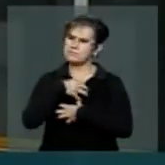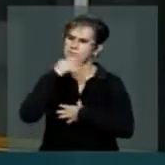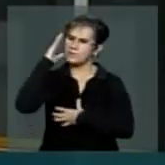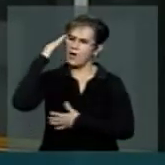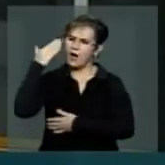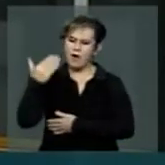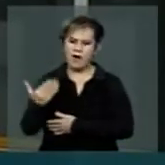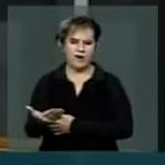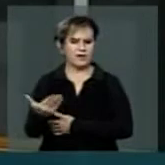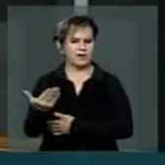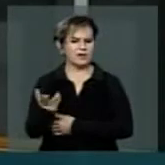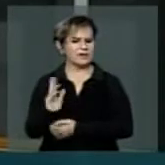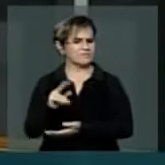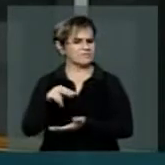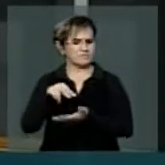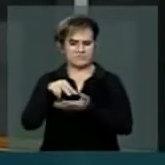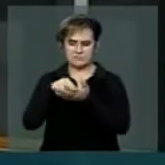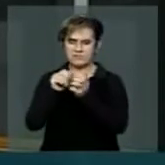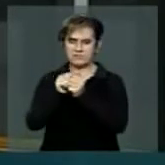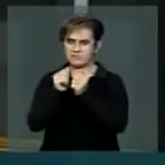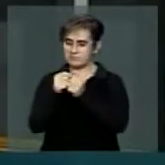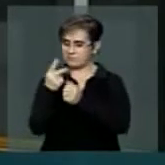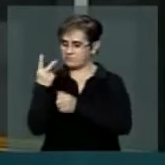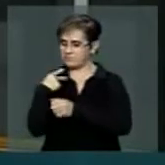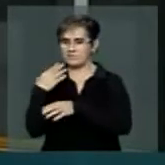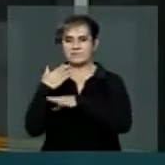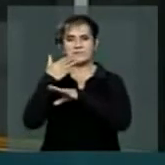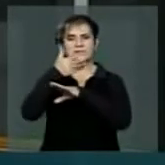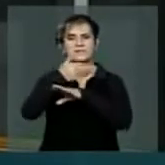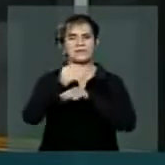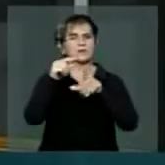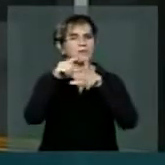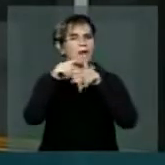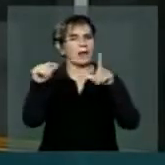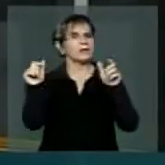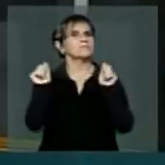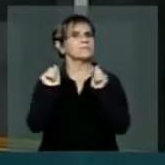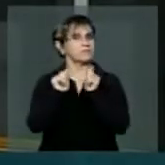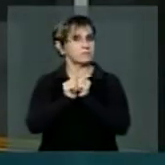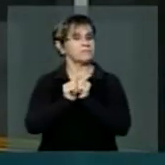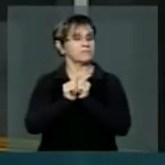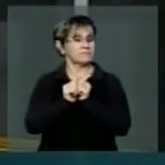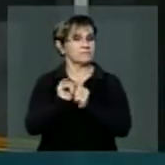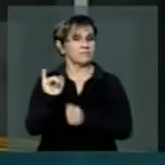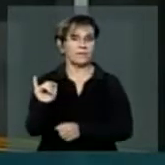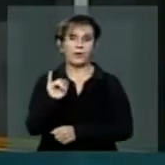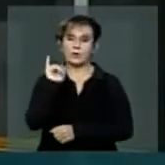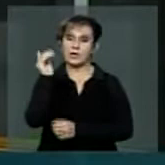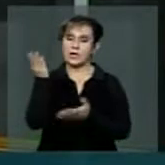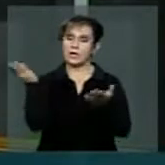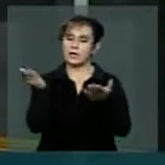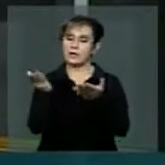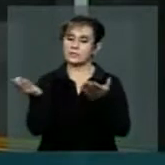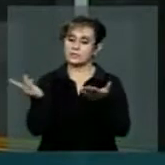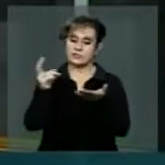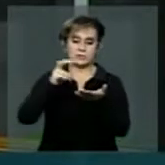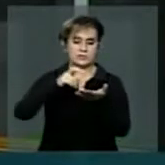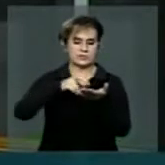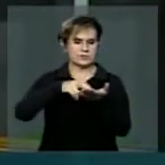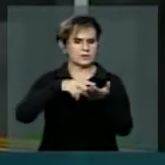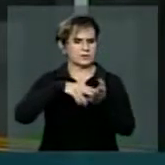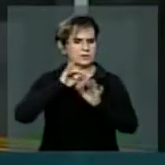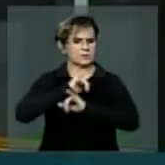comparecemos no Palácio do Planalto, em cujo evento